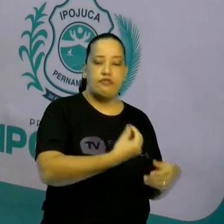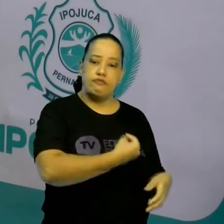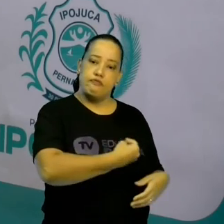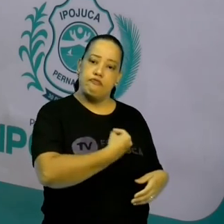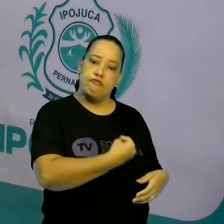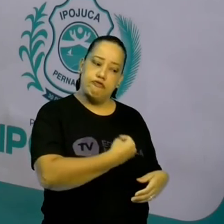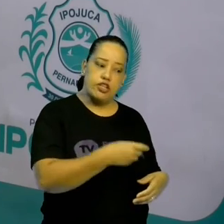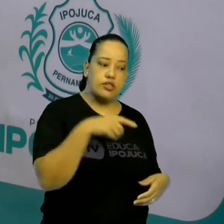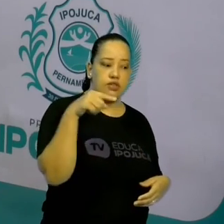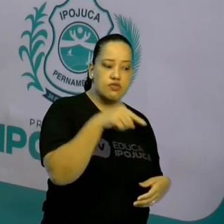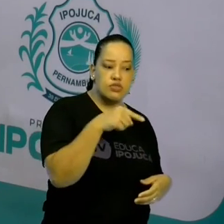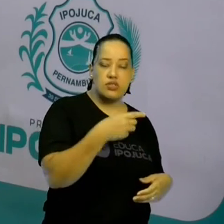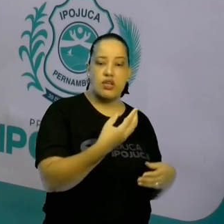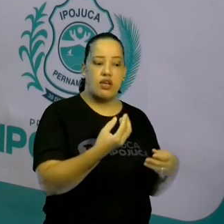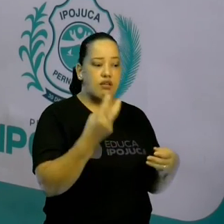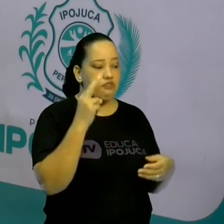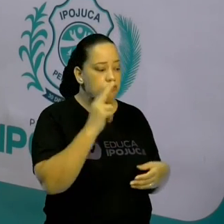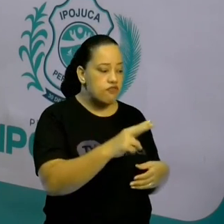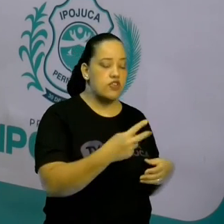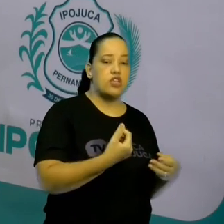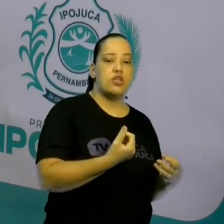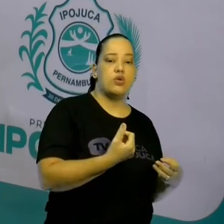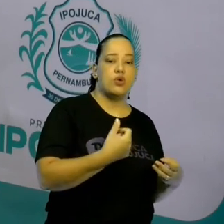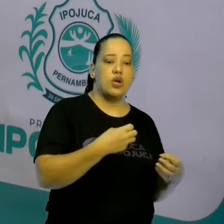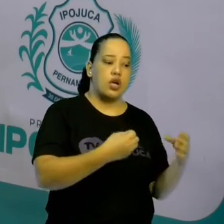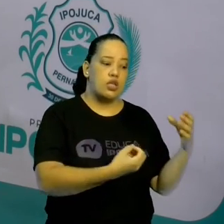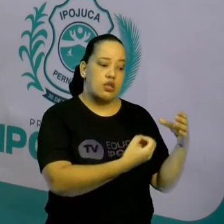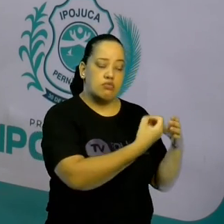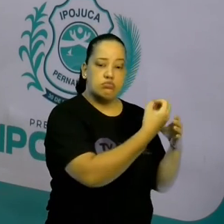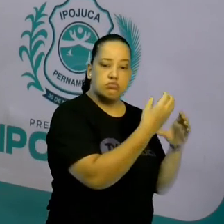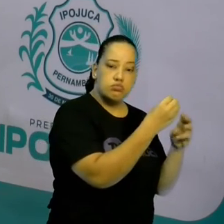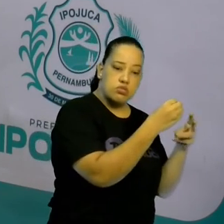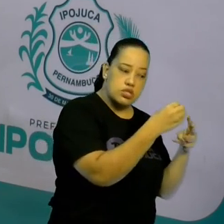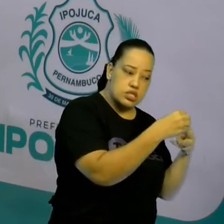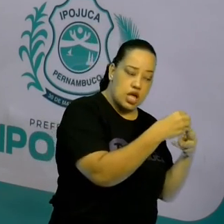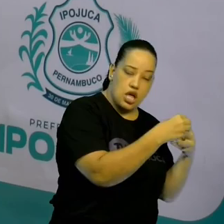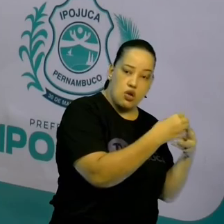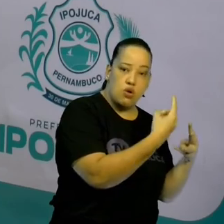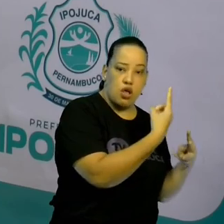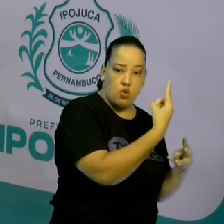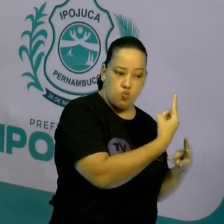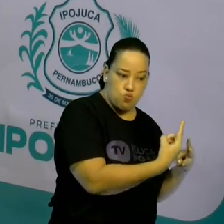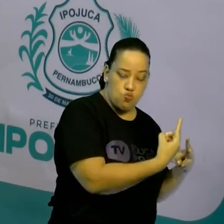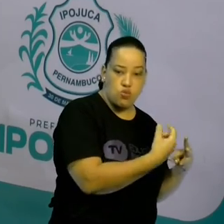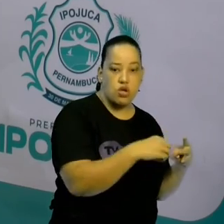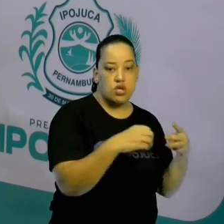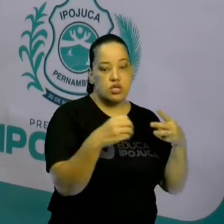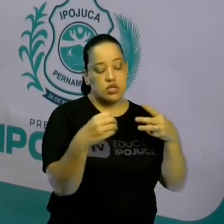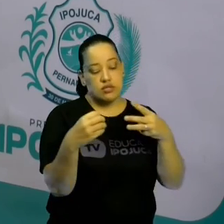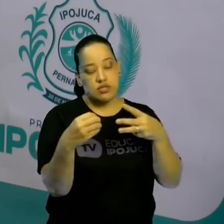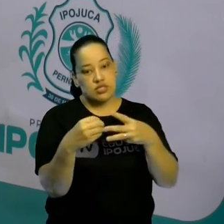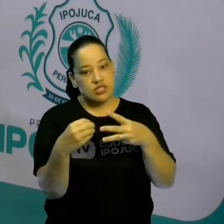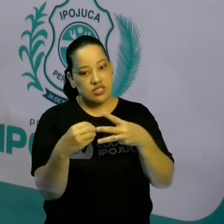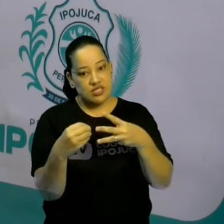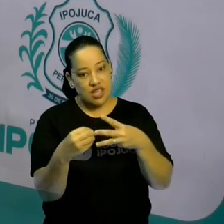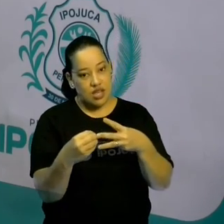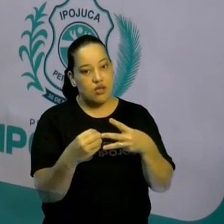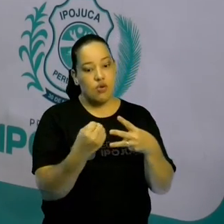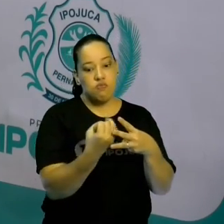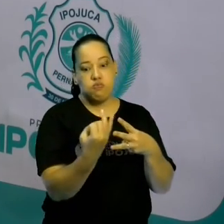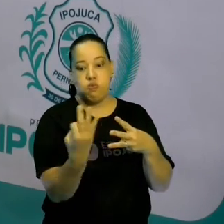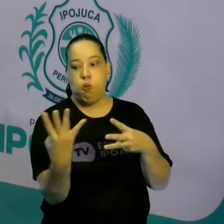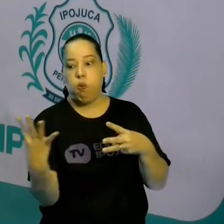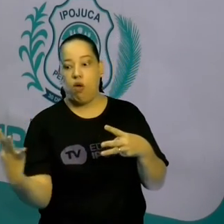que você já ouviu falar. E você vai lá fazer tipo uma tabelinha. Uma coluna, organismos unicelulares.